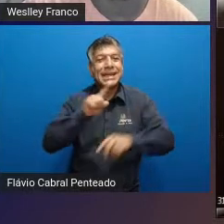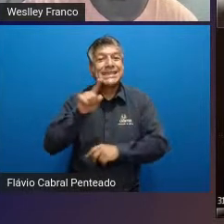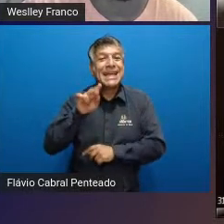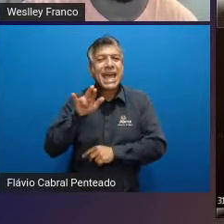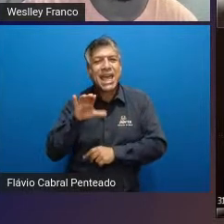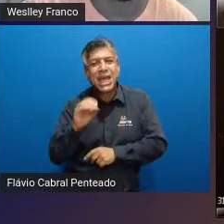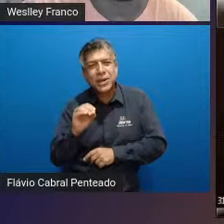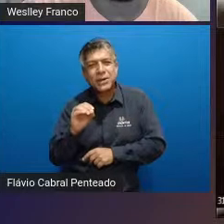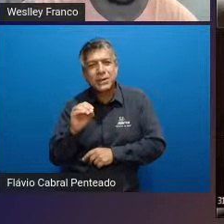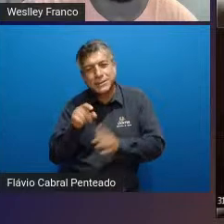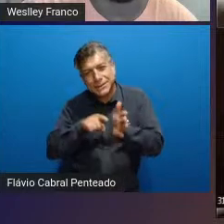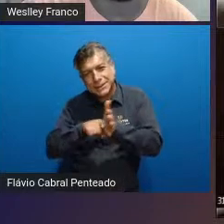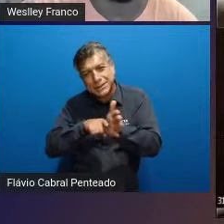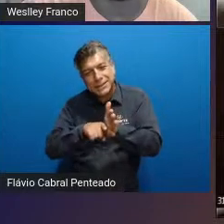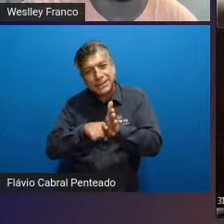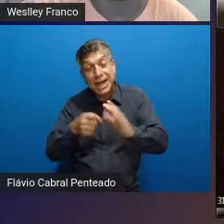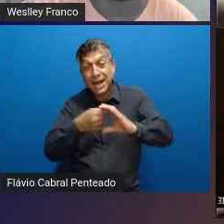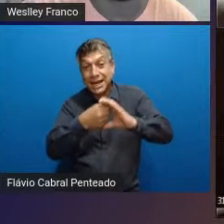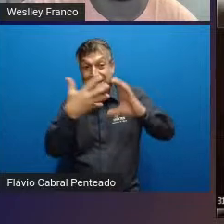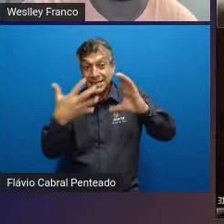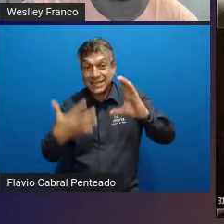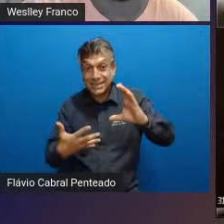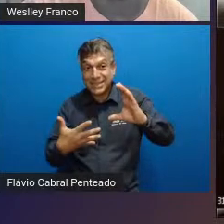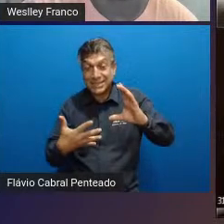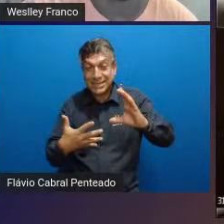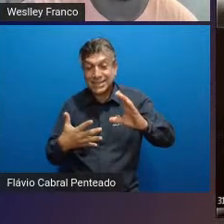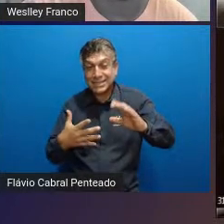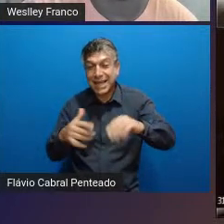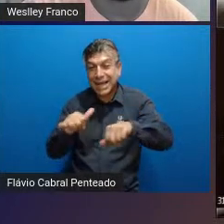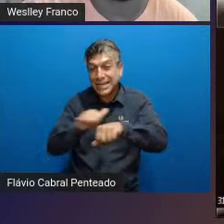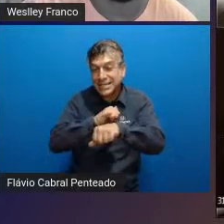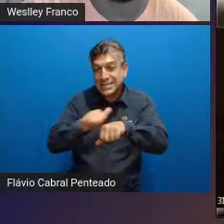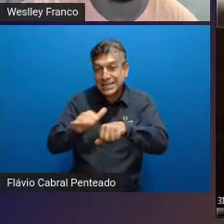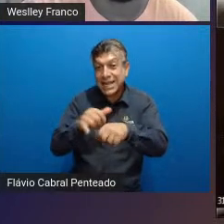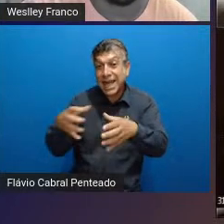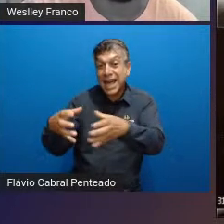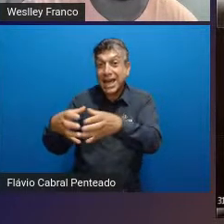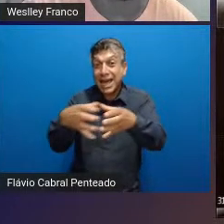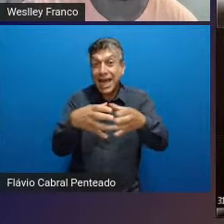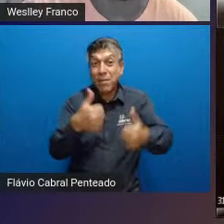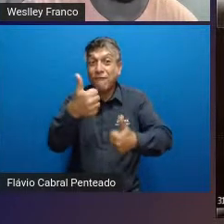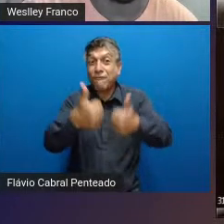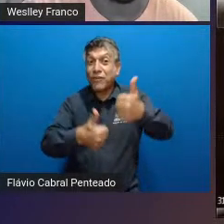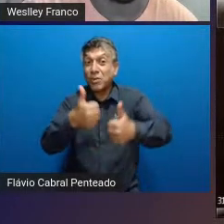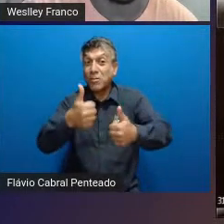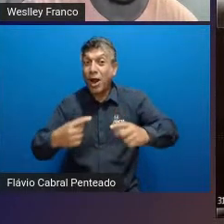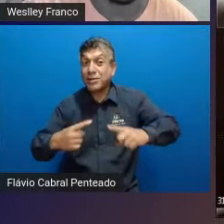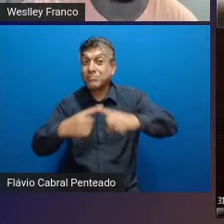Análise das Características Táticas nas Equipes de Futebol.